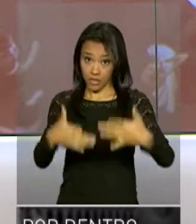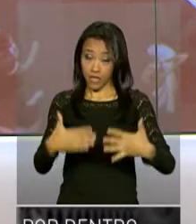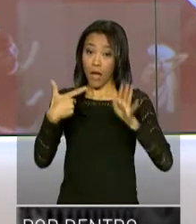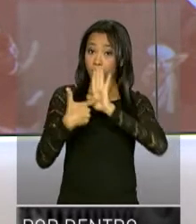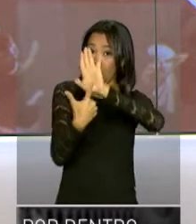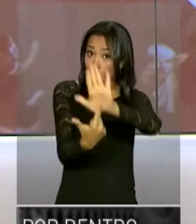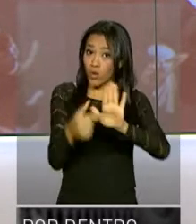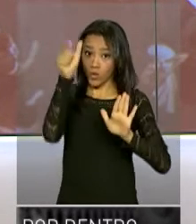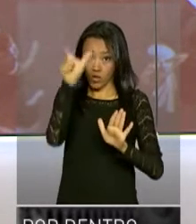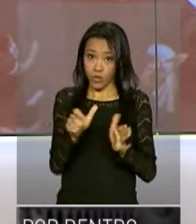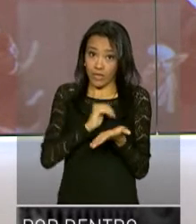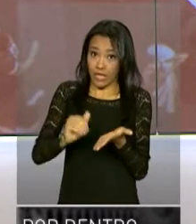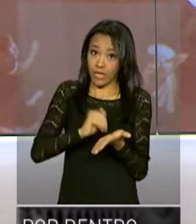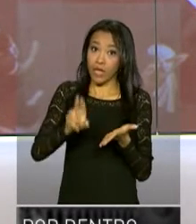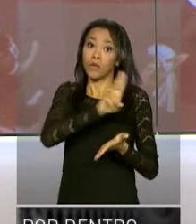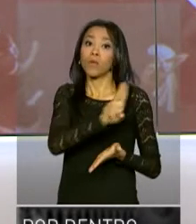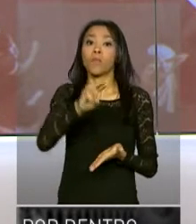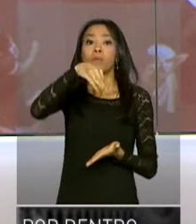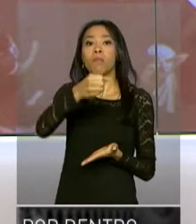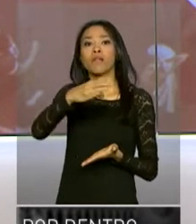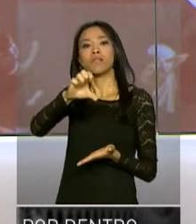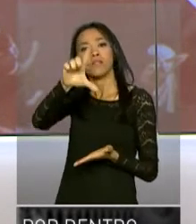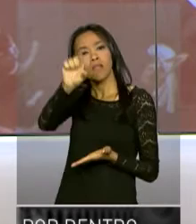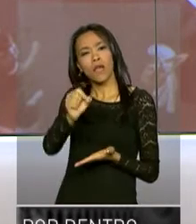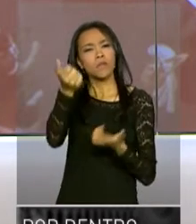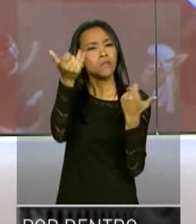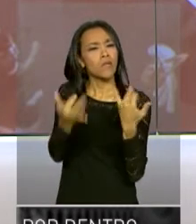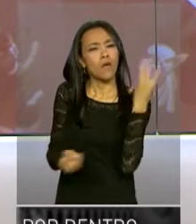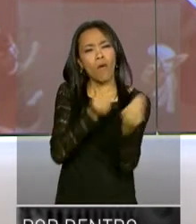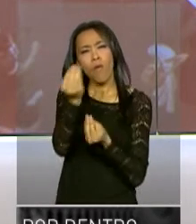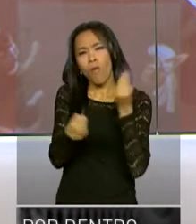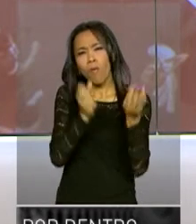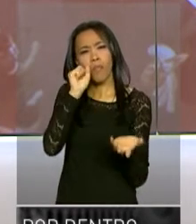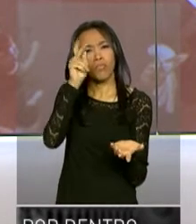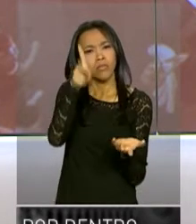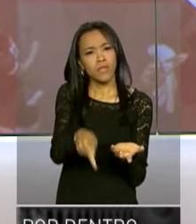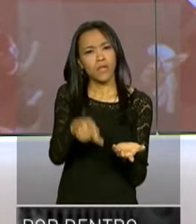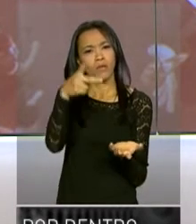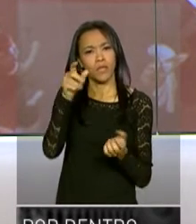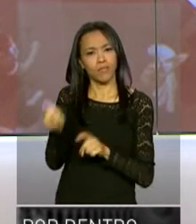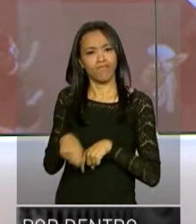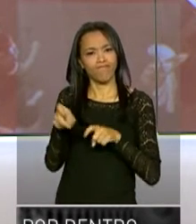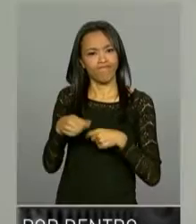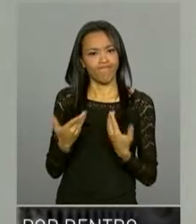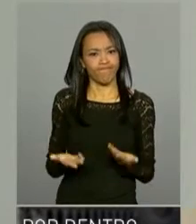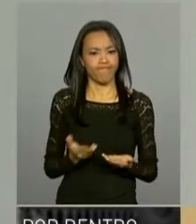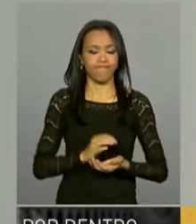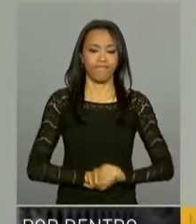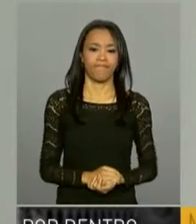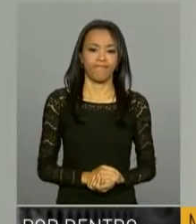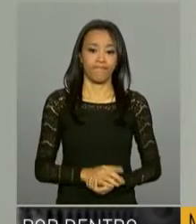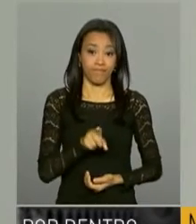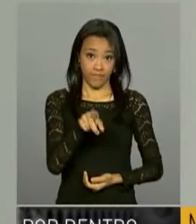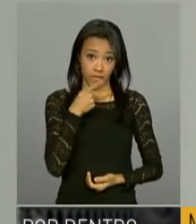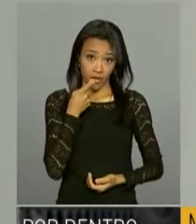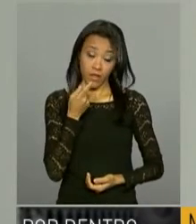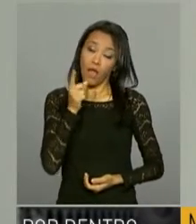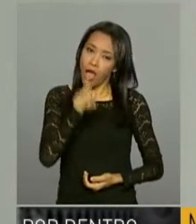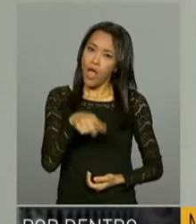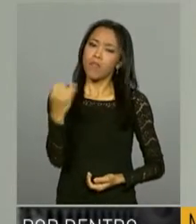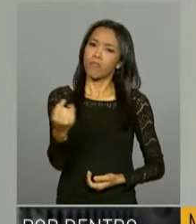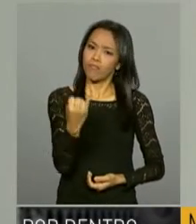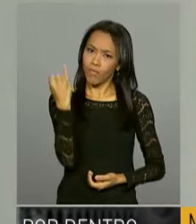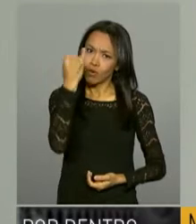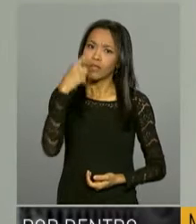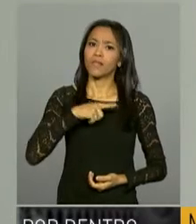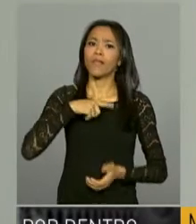Previdência Social, Marcelo Caetano, fala como vai ficar a aposentadoria rural. É importante se colocar que tem